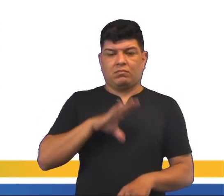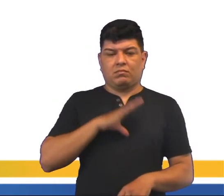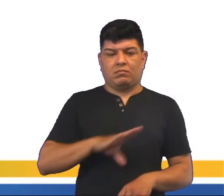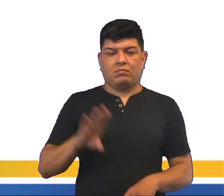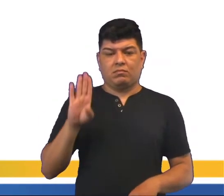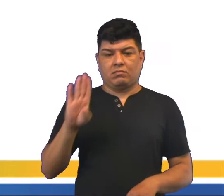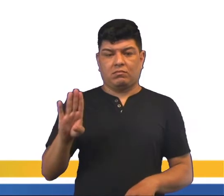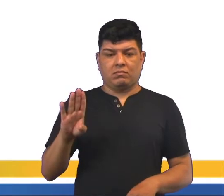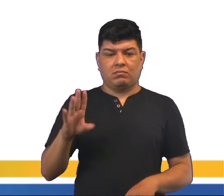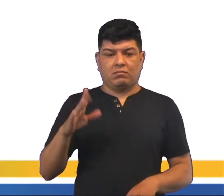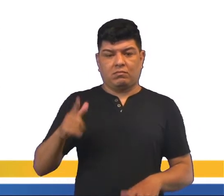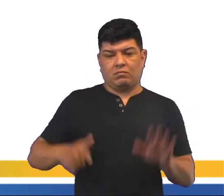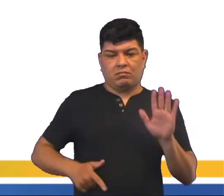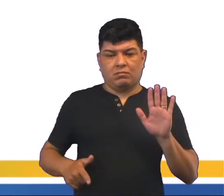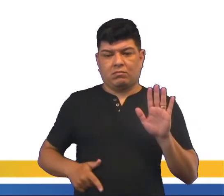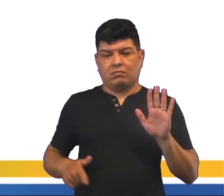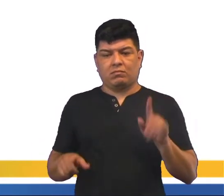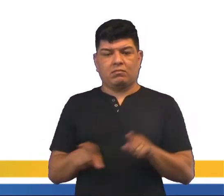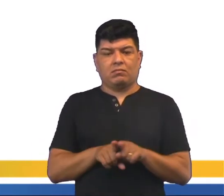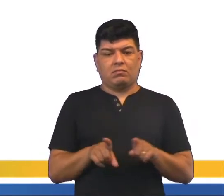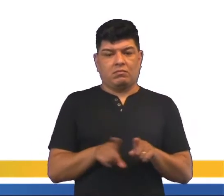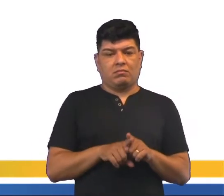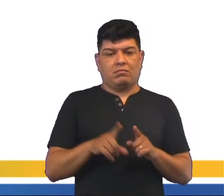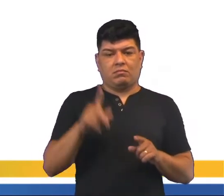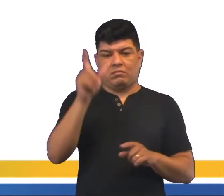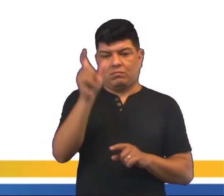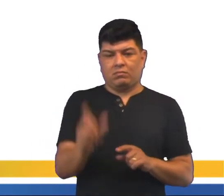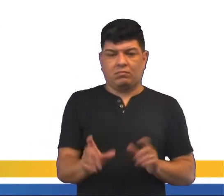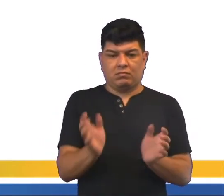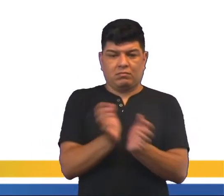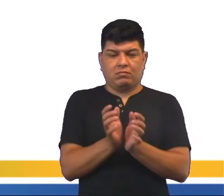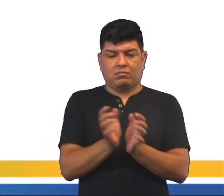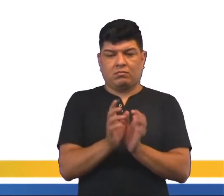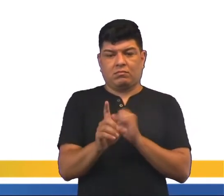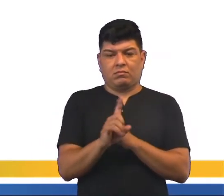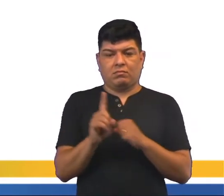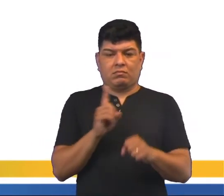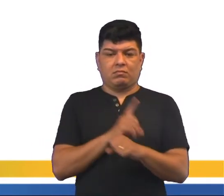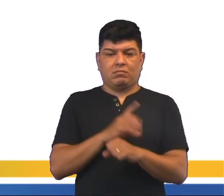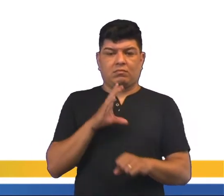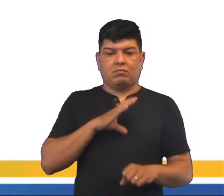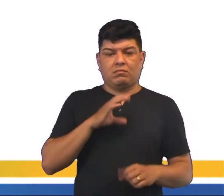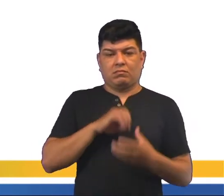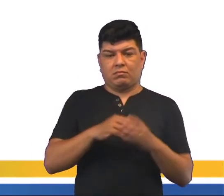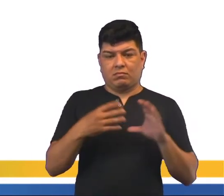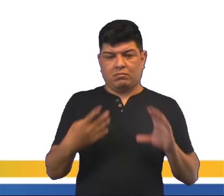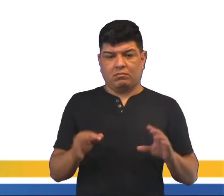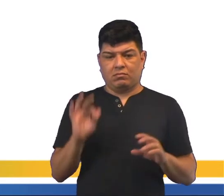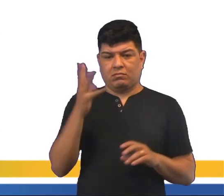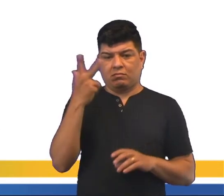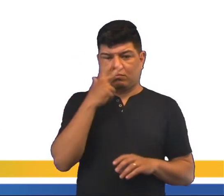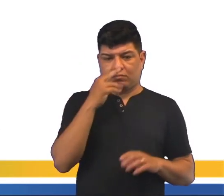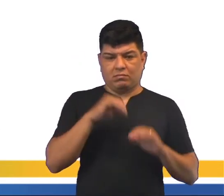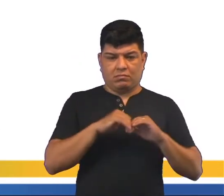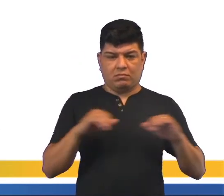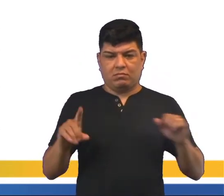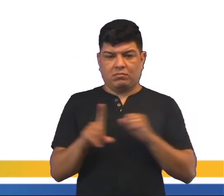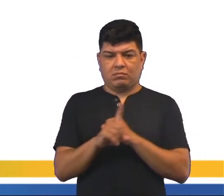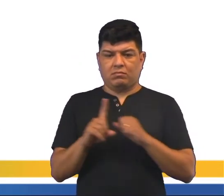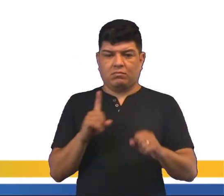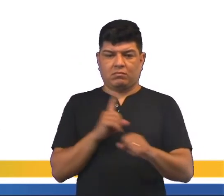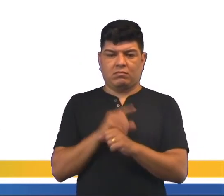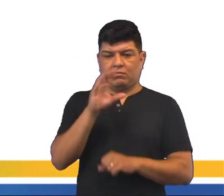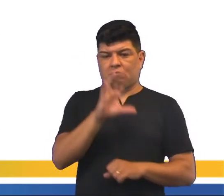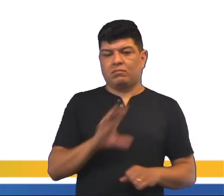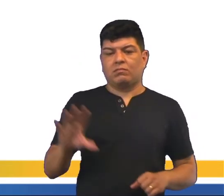cidades. Letra B. A marginalização de indivíduos ou grupos sociais nas cidades caracteriza o fenômeno da segregação